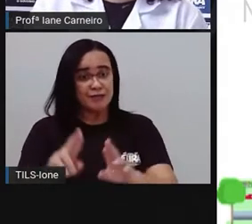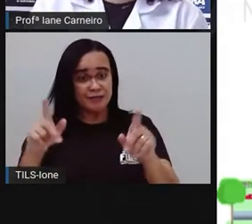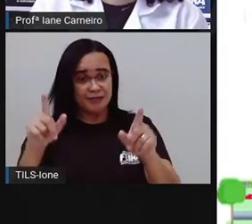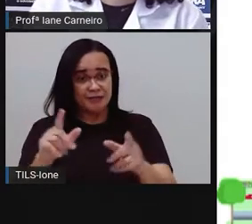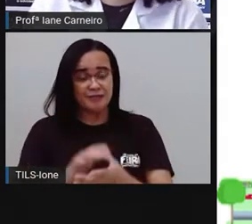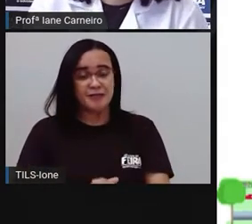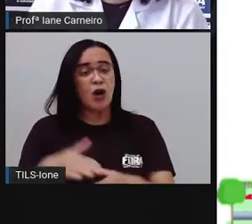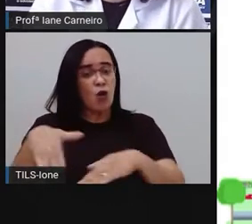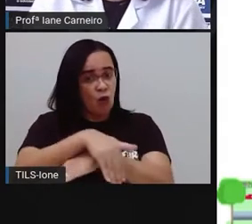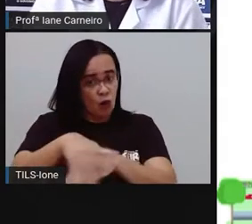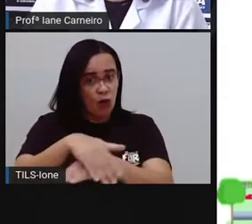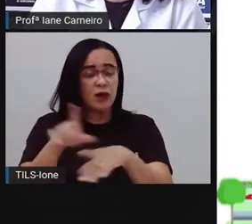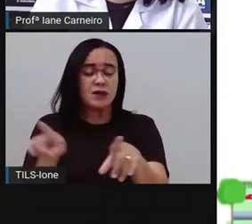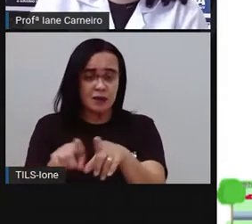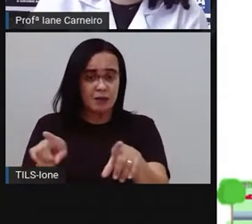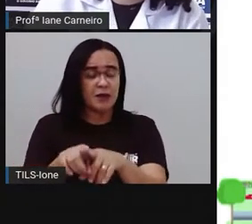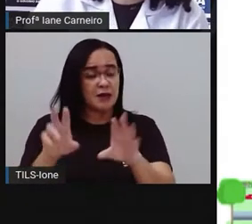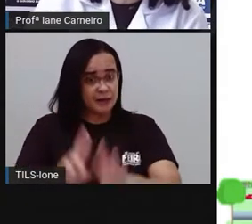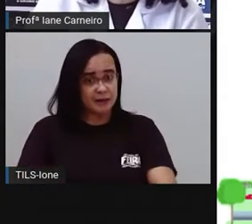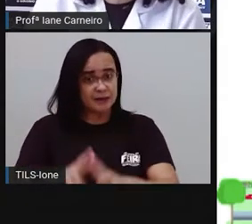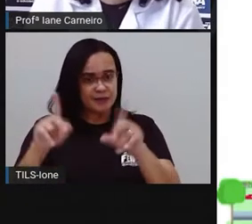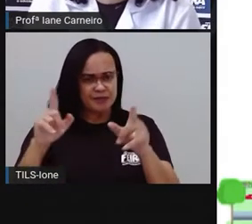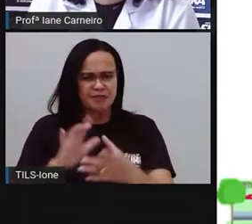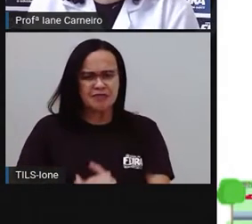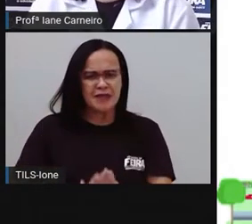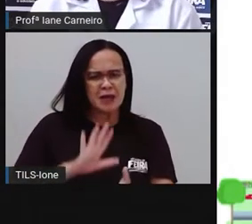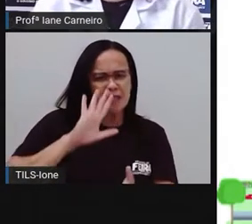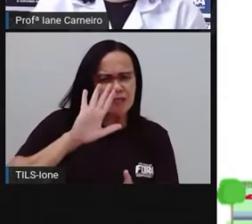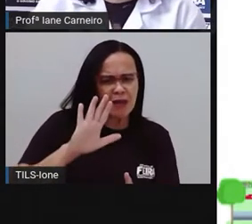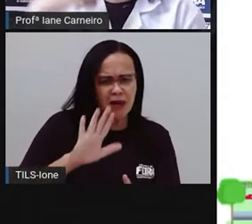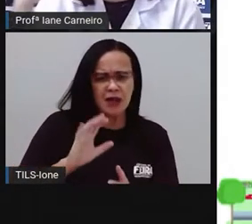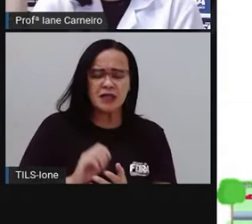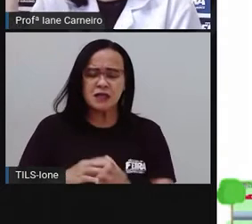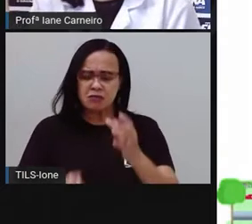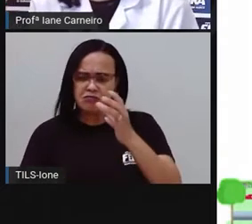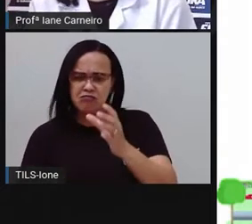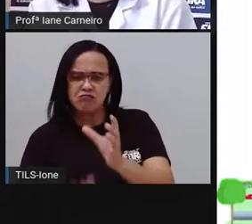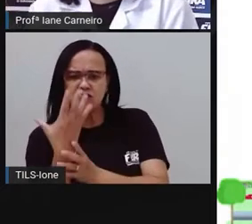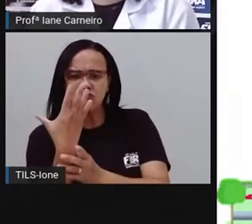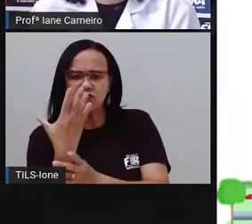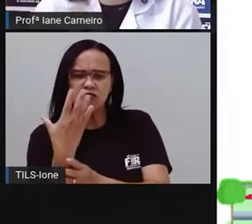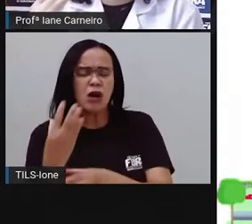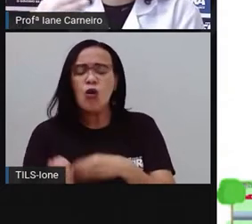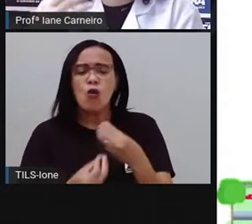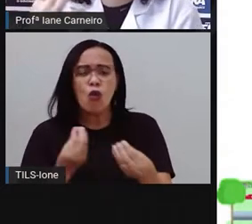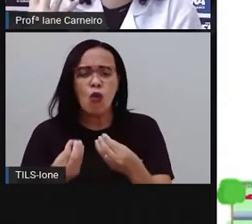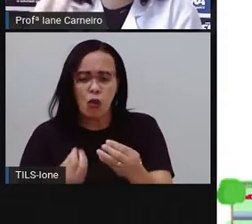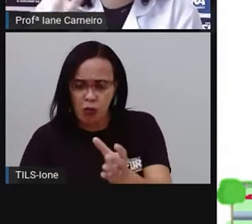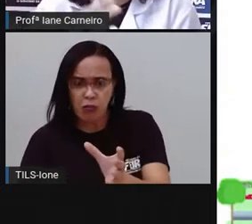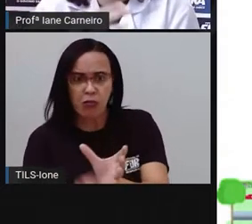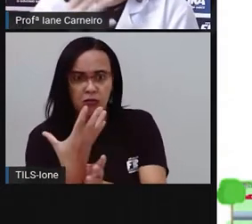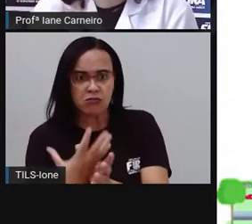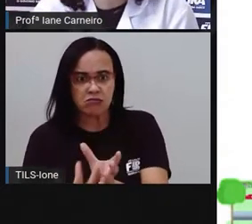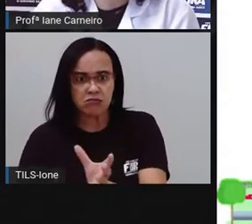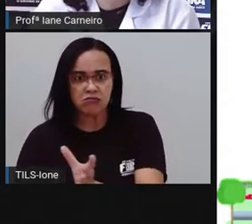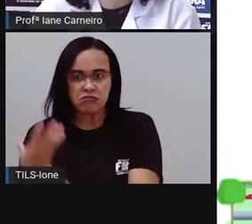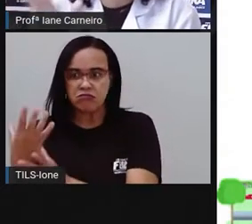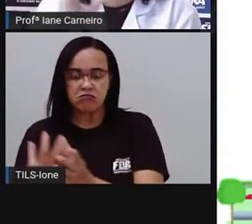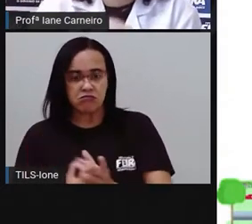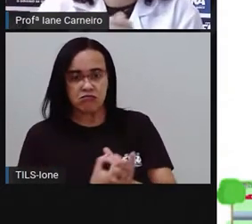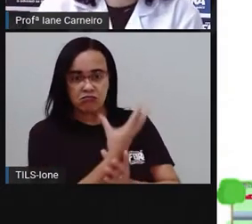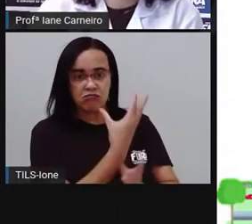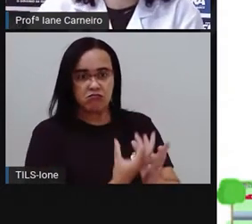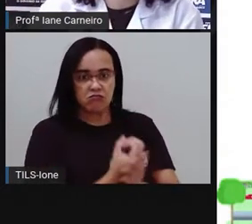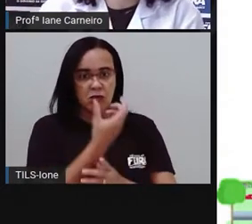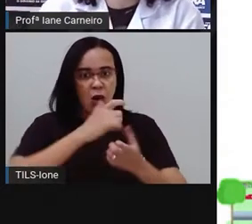E aí, ó, como é que surgiram os bairros, né? Em razão, em virtude do crescimento, as cidades passaram a ser divididas